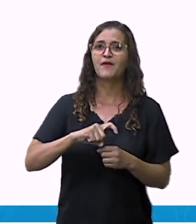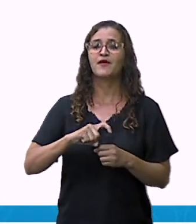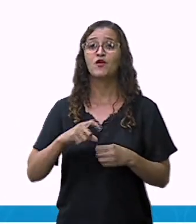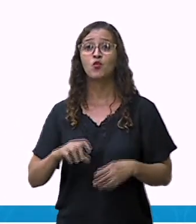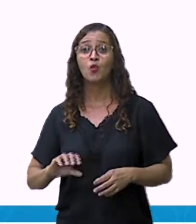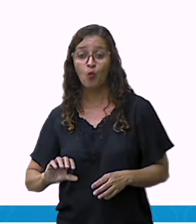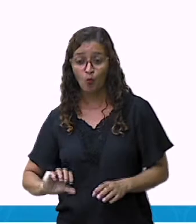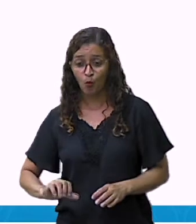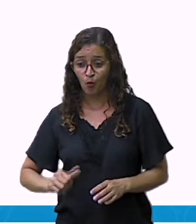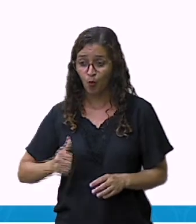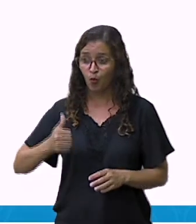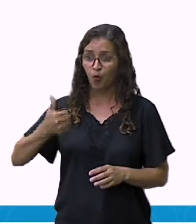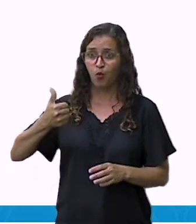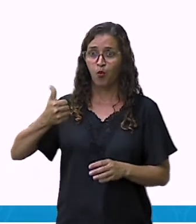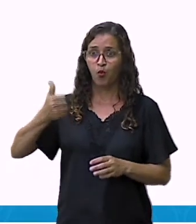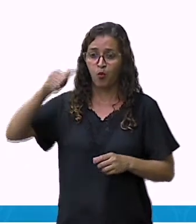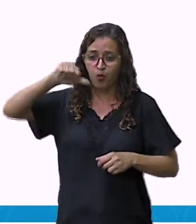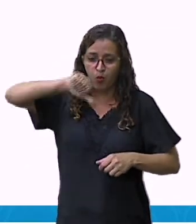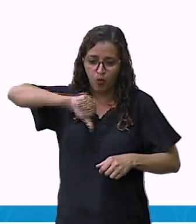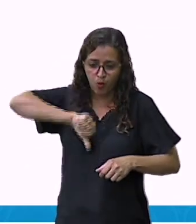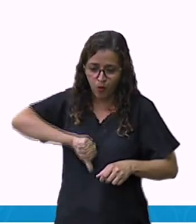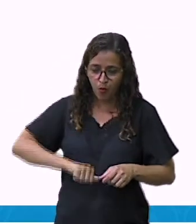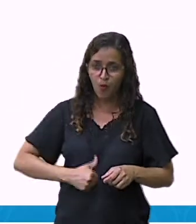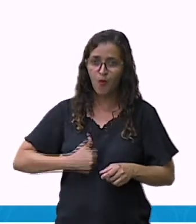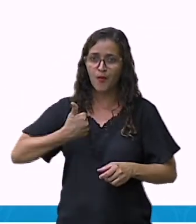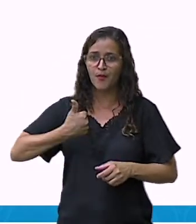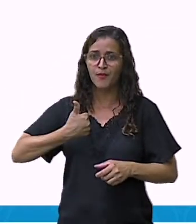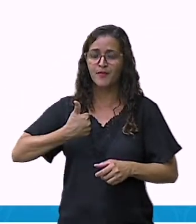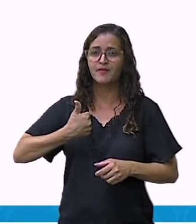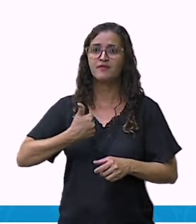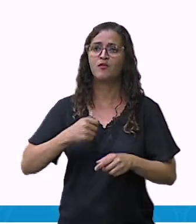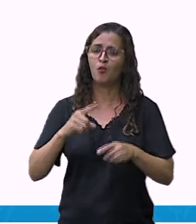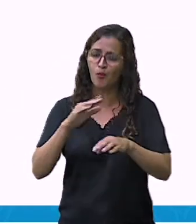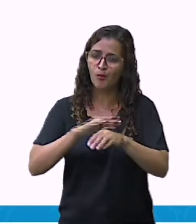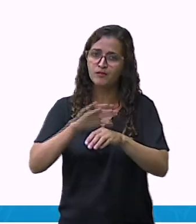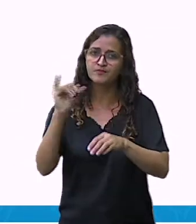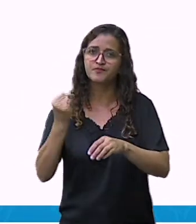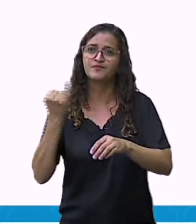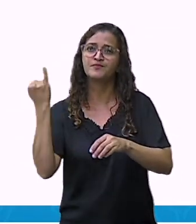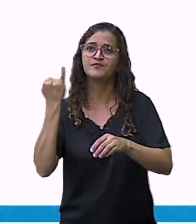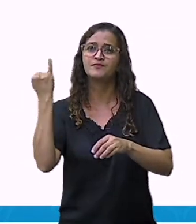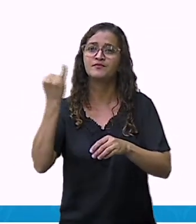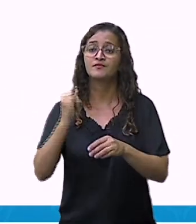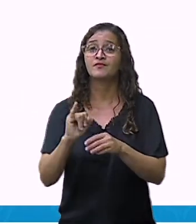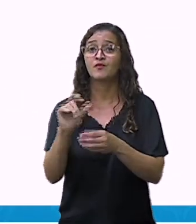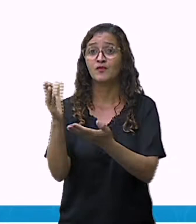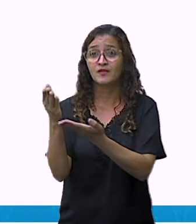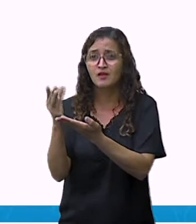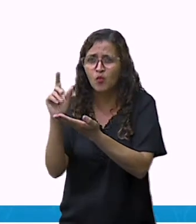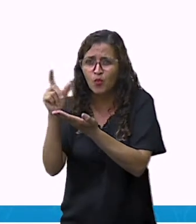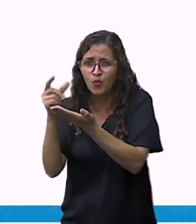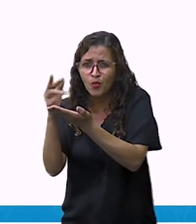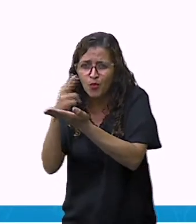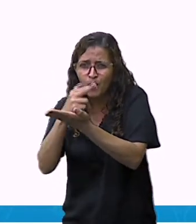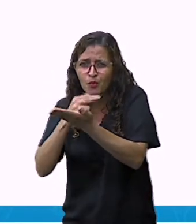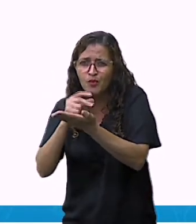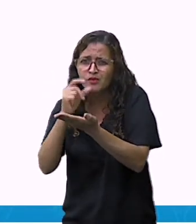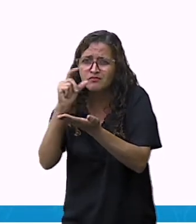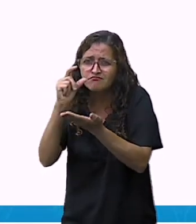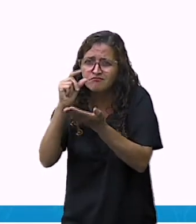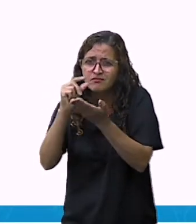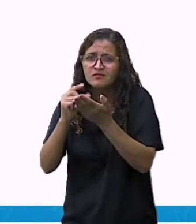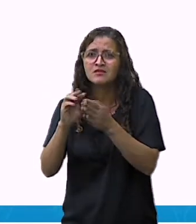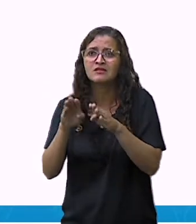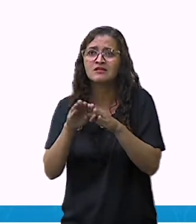represento também como o medicamento antibiótico comprimido e injetável. E